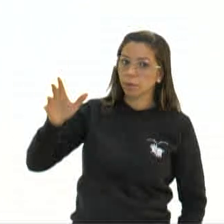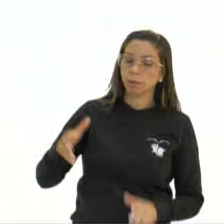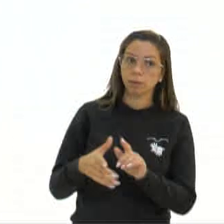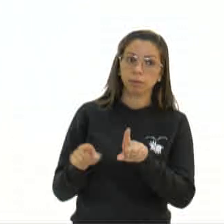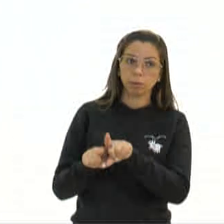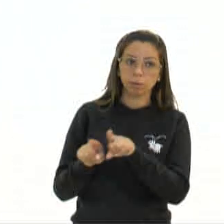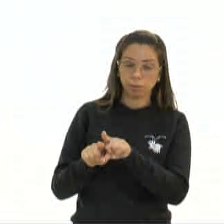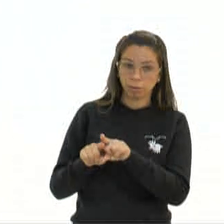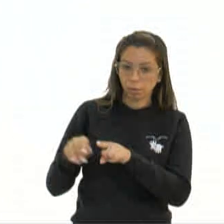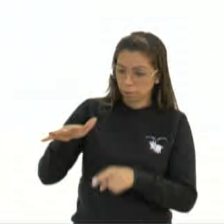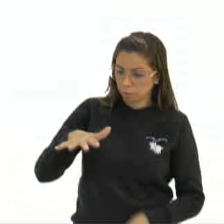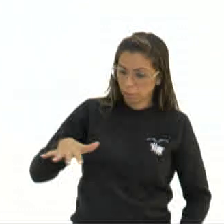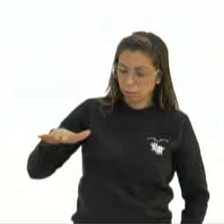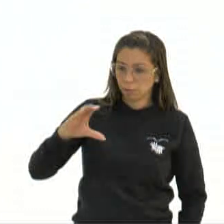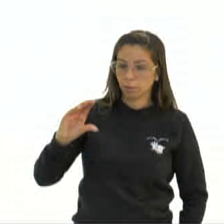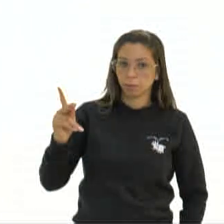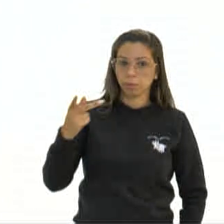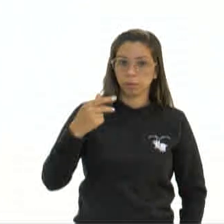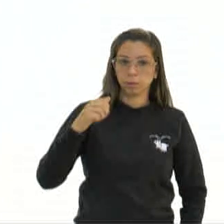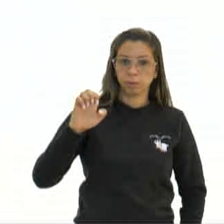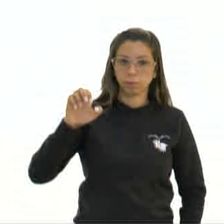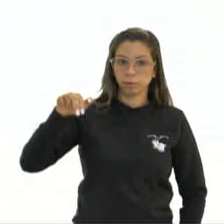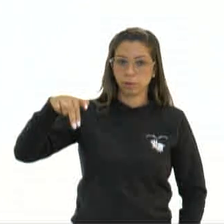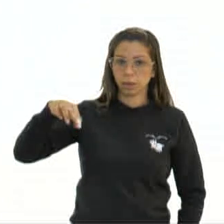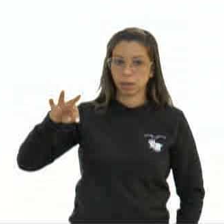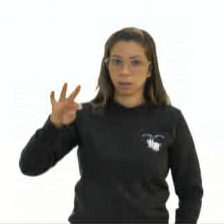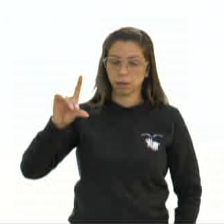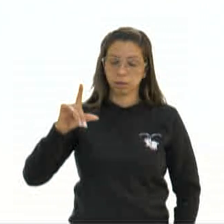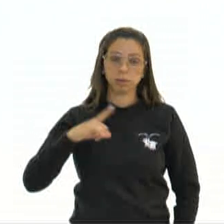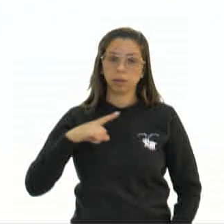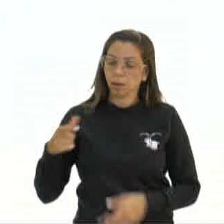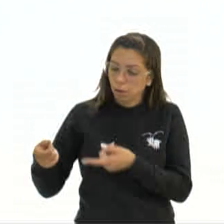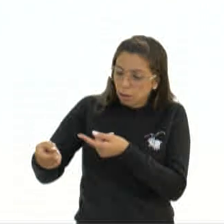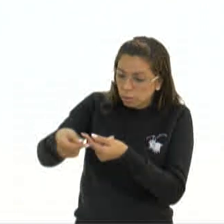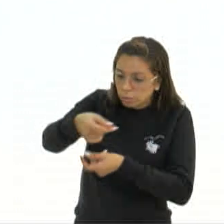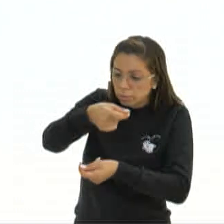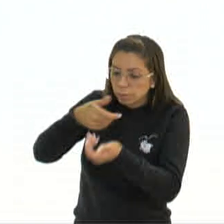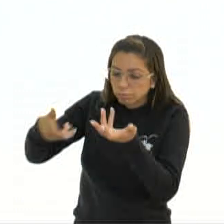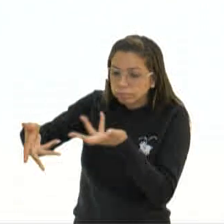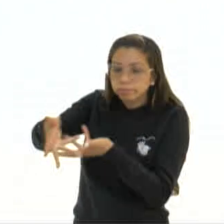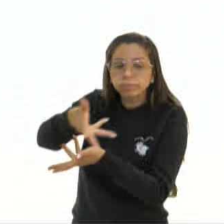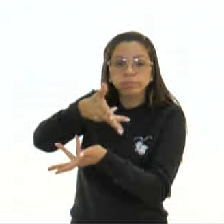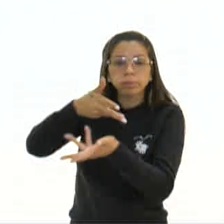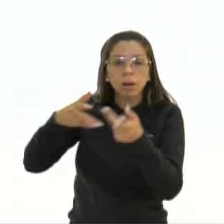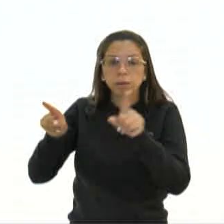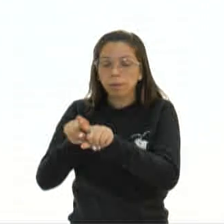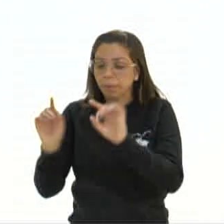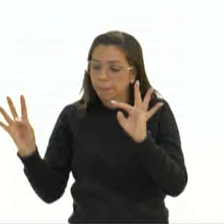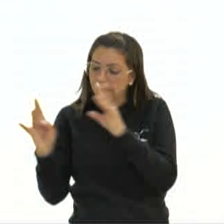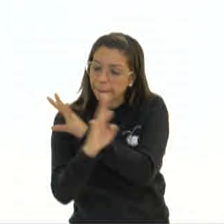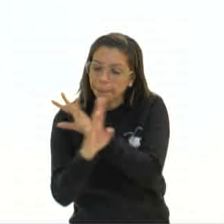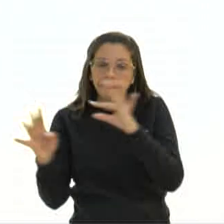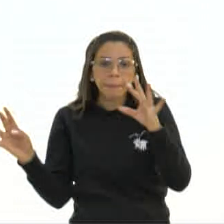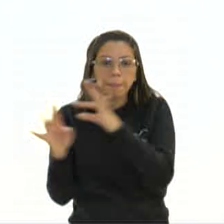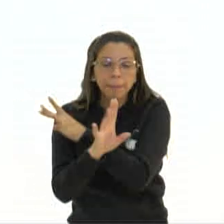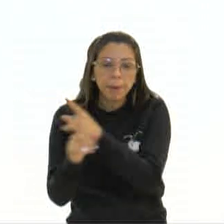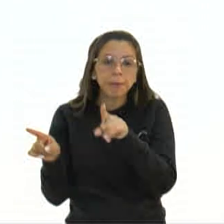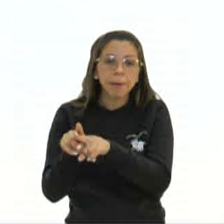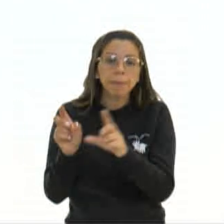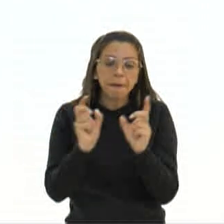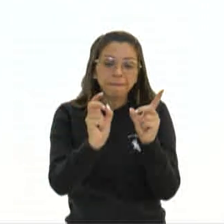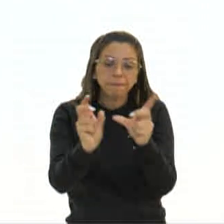Schengen que foi criado para as nações, fazer essas trocas comerciais, a livre circulação de pessoas e de mercadorias.